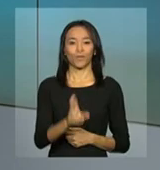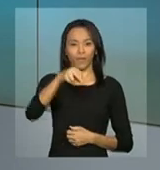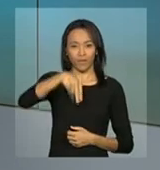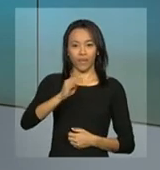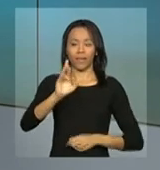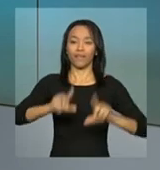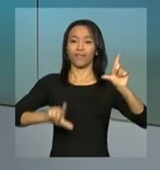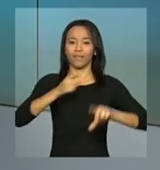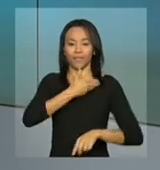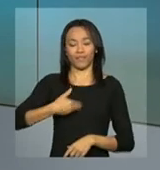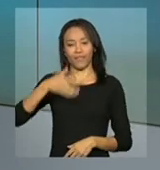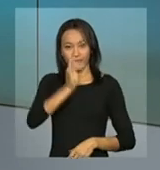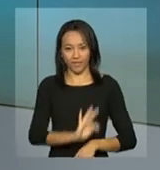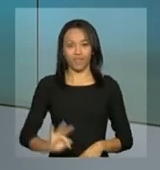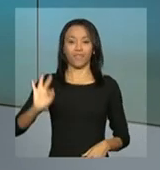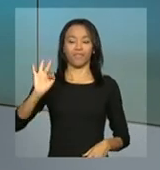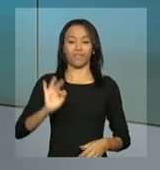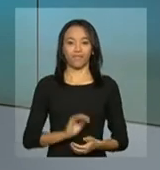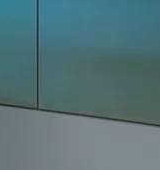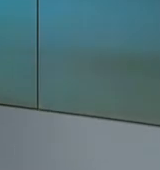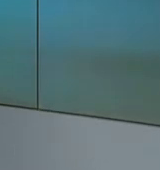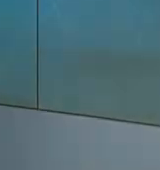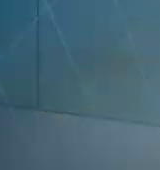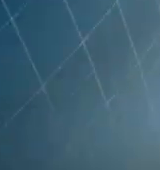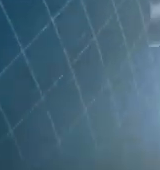com a gente, NBR e a TV do Governo Federal.